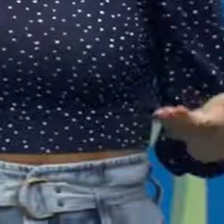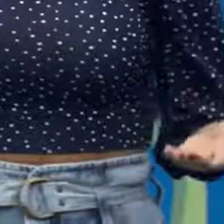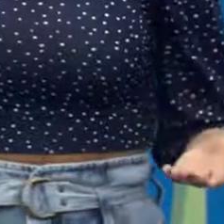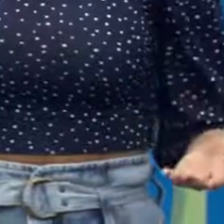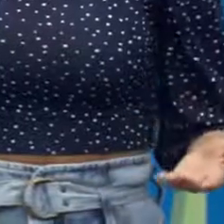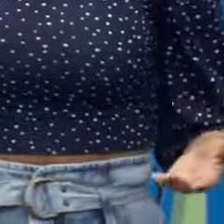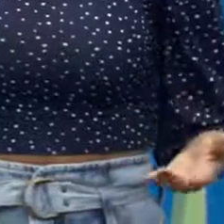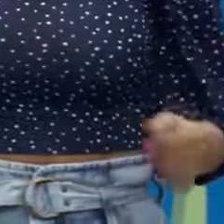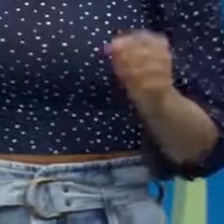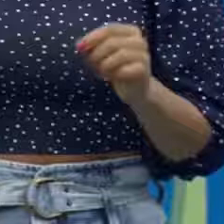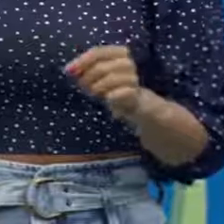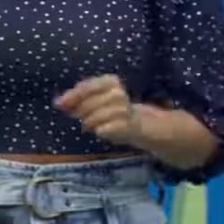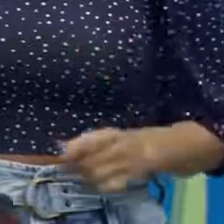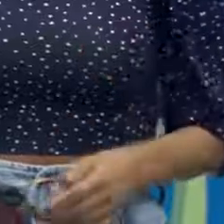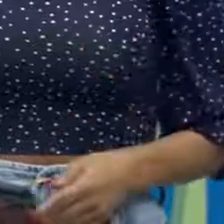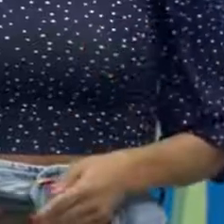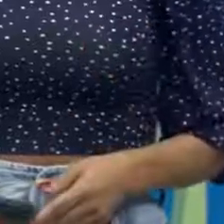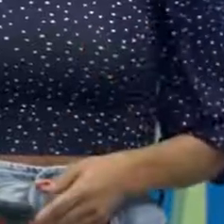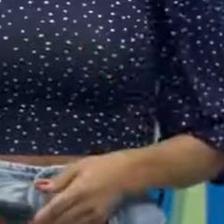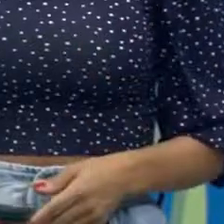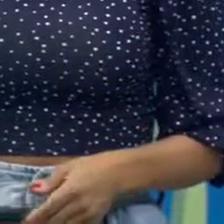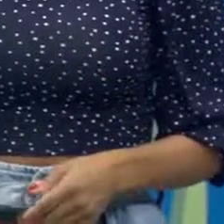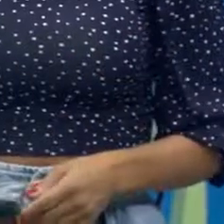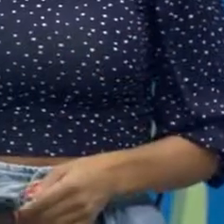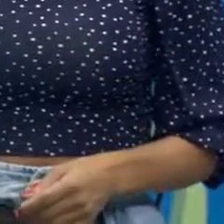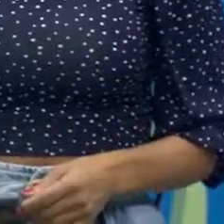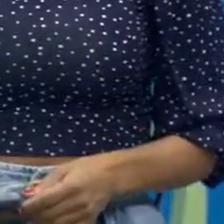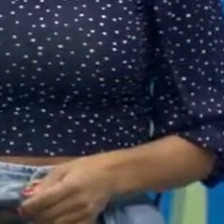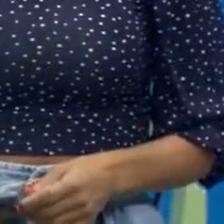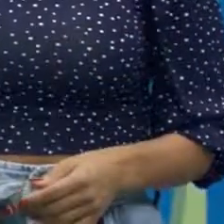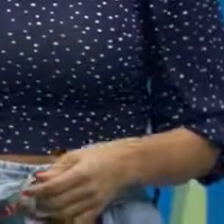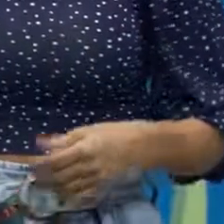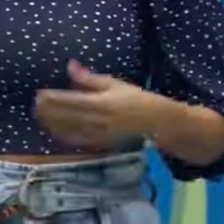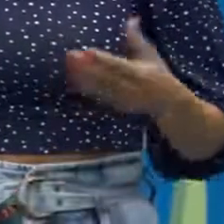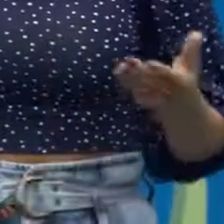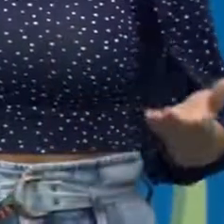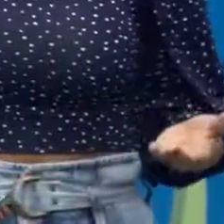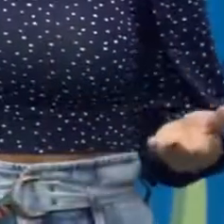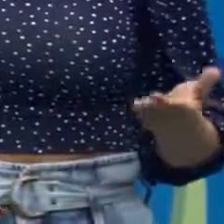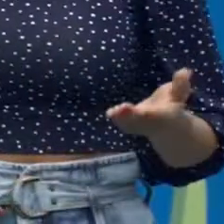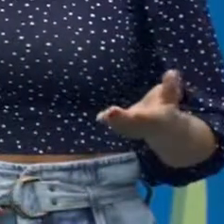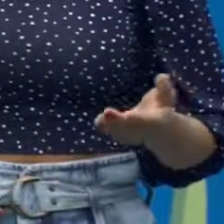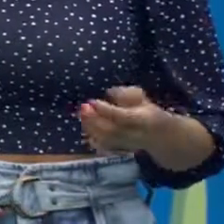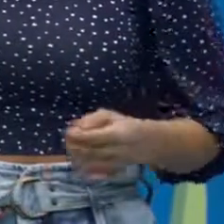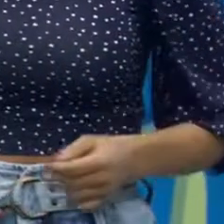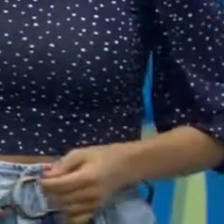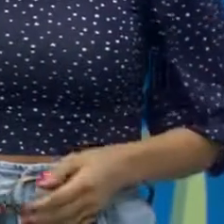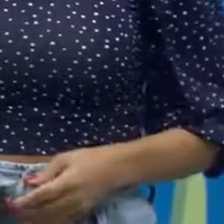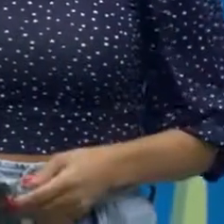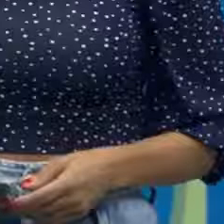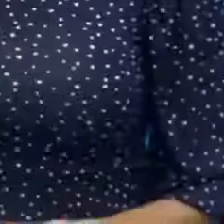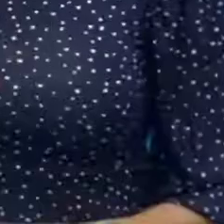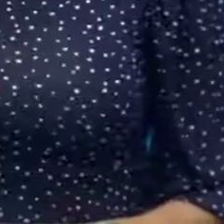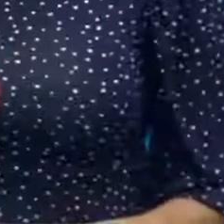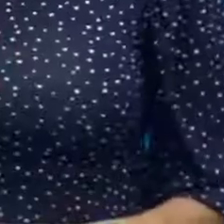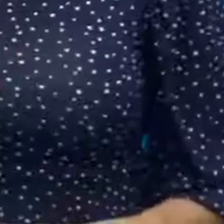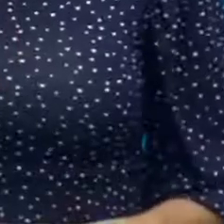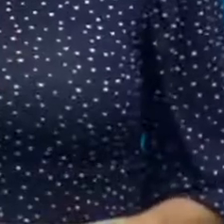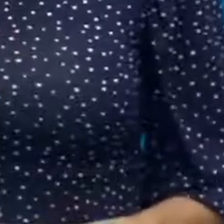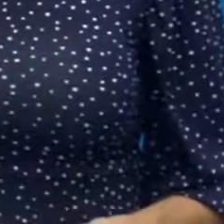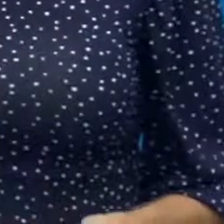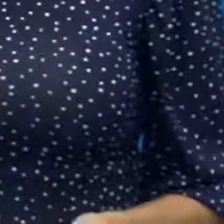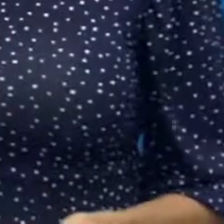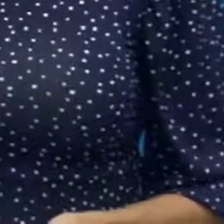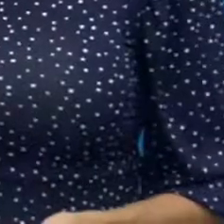De segunda a sexta-feira, das sete às oito da noite, você acompanha o Melhor do Esporte em Goiás, no Brasil e no mundo, comigo. E esse